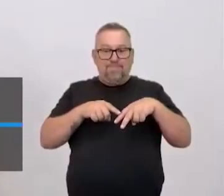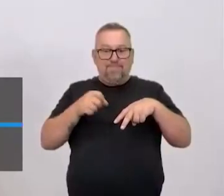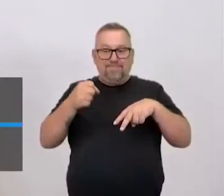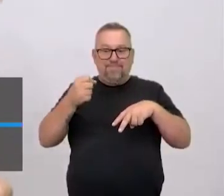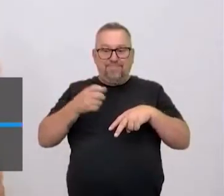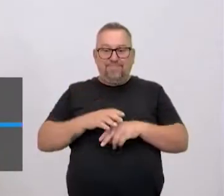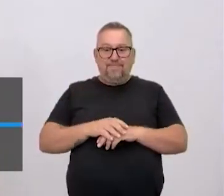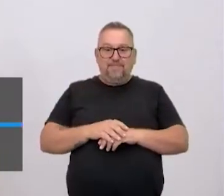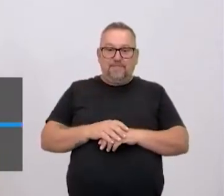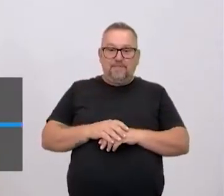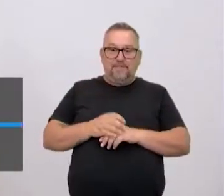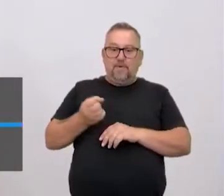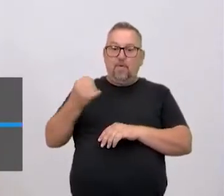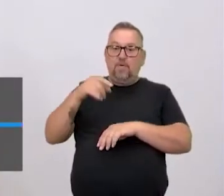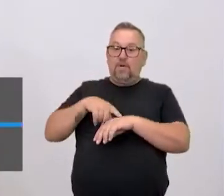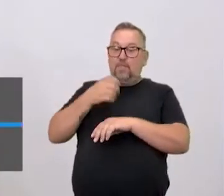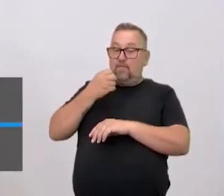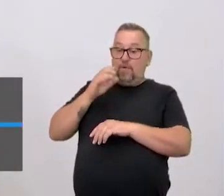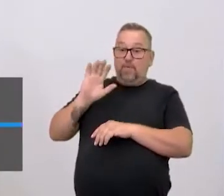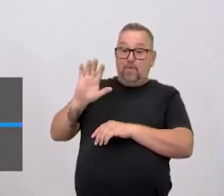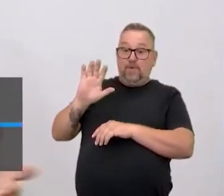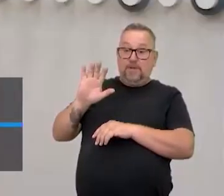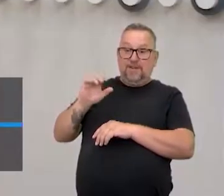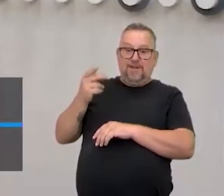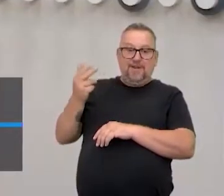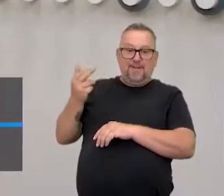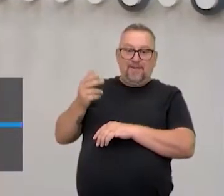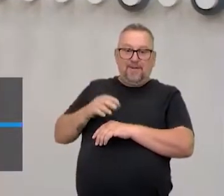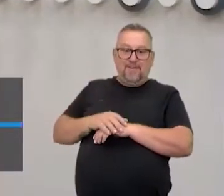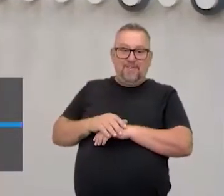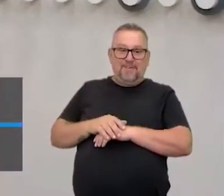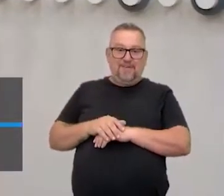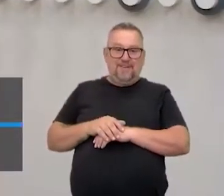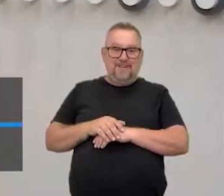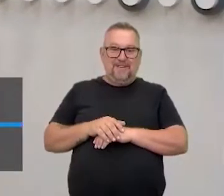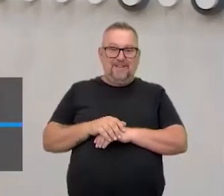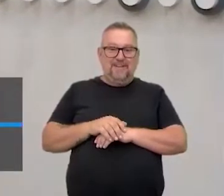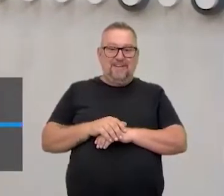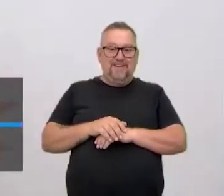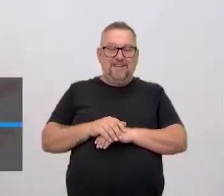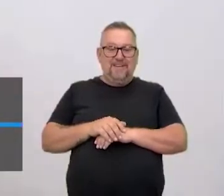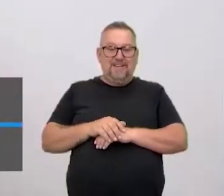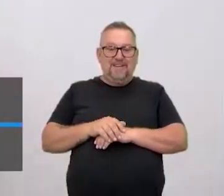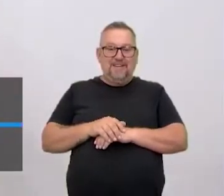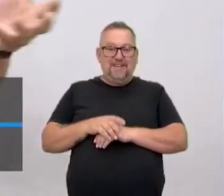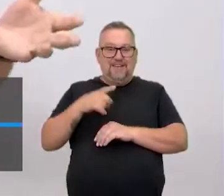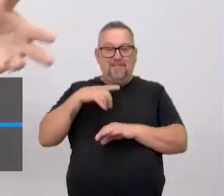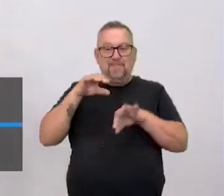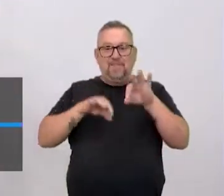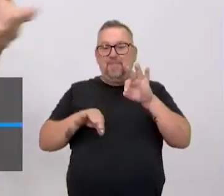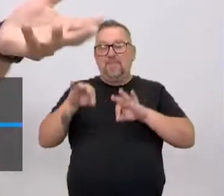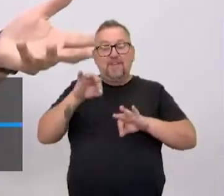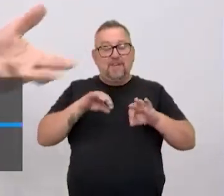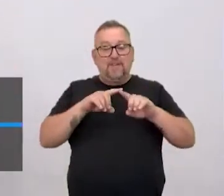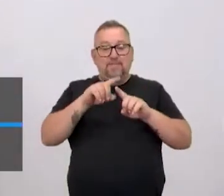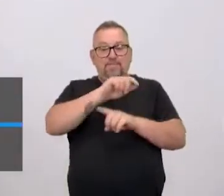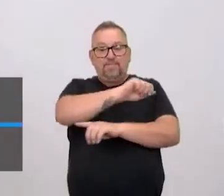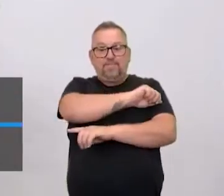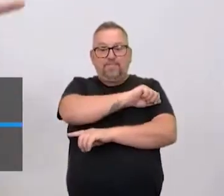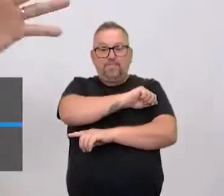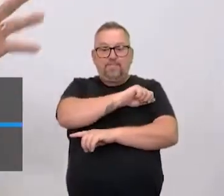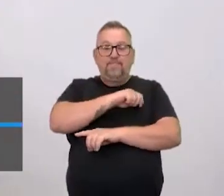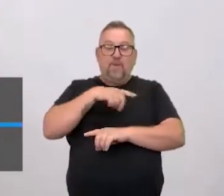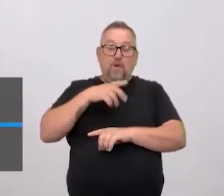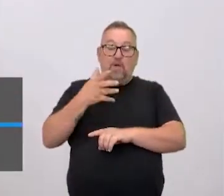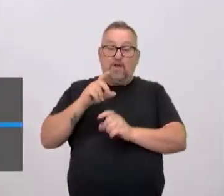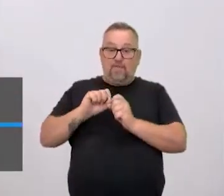Quanto tempo vai ficar bom desse jeito aí? Você quer começar a fazer agora? Não, é uma oficina. É uma oficina que os alunos estão propondo, né? Mas se eu